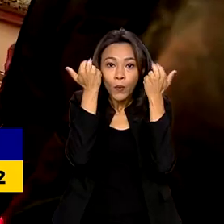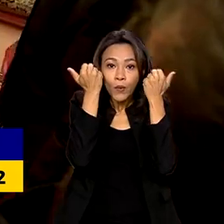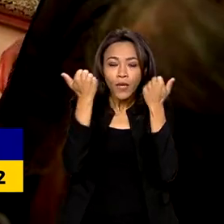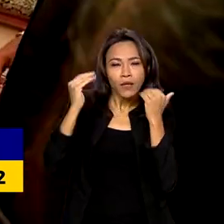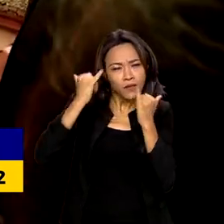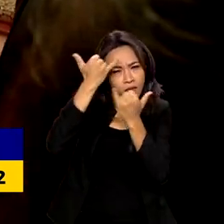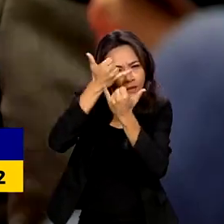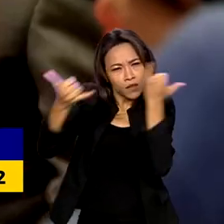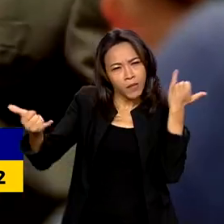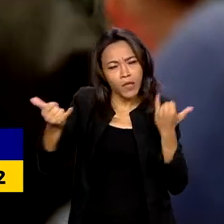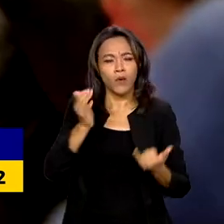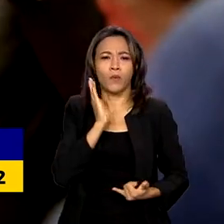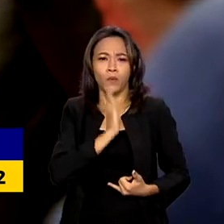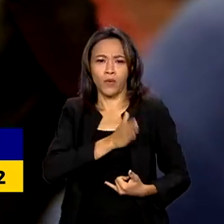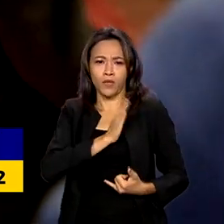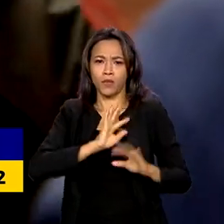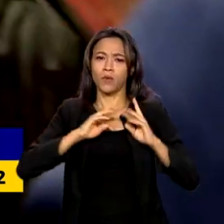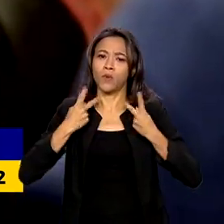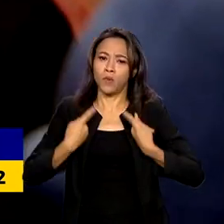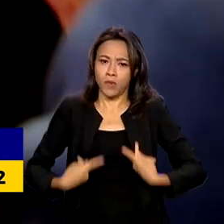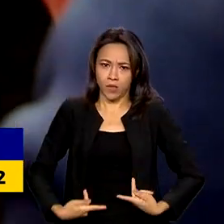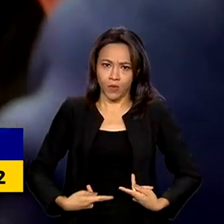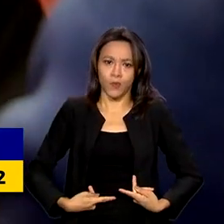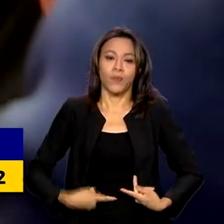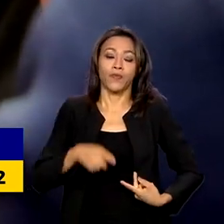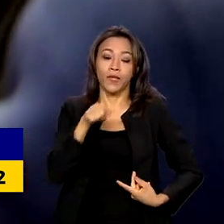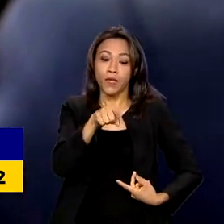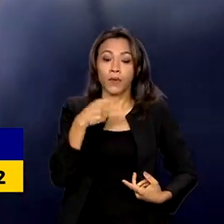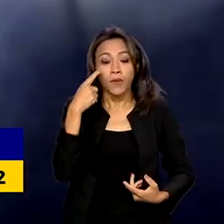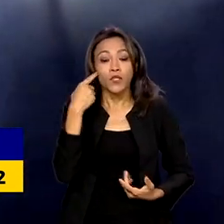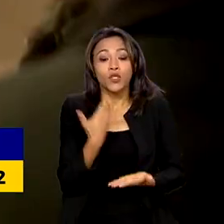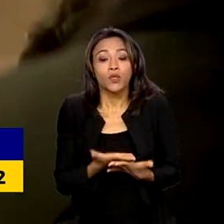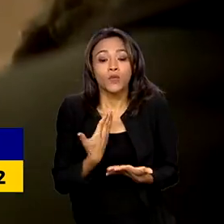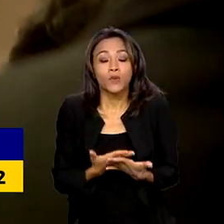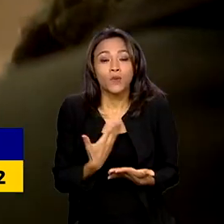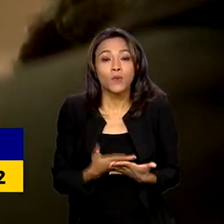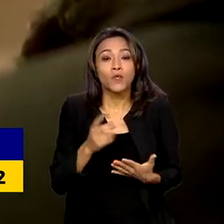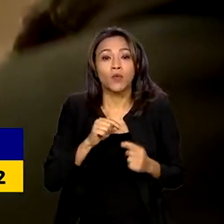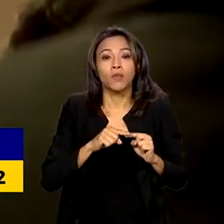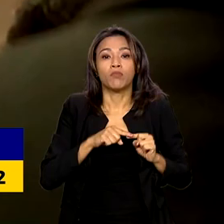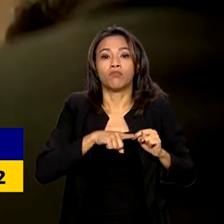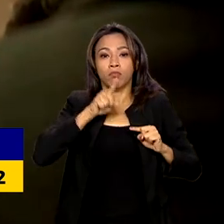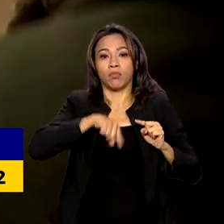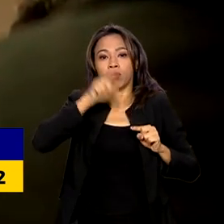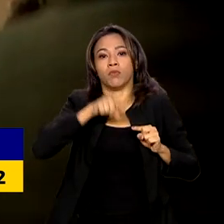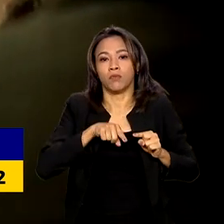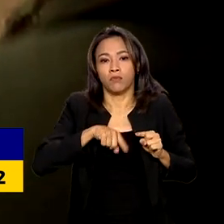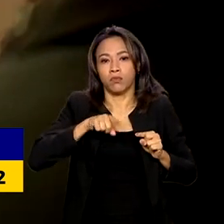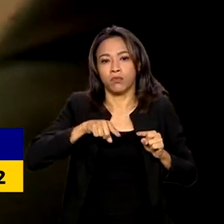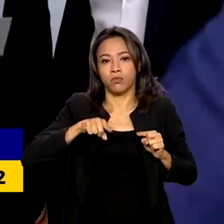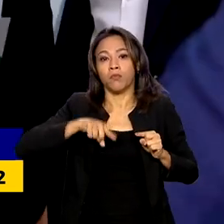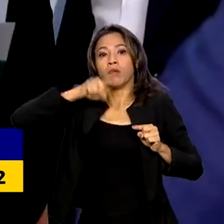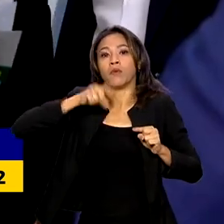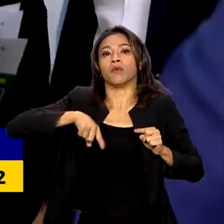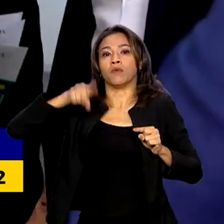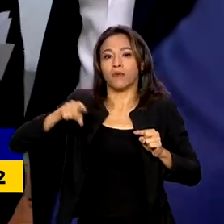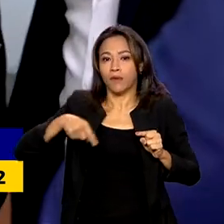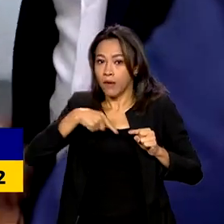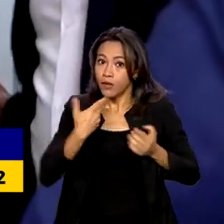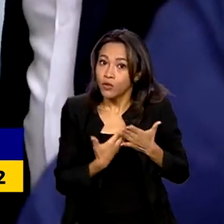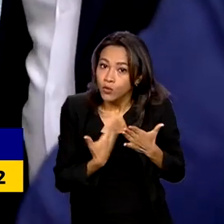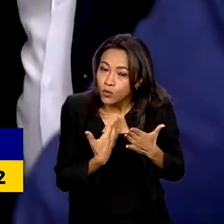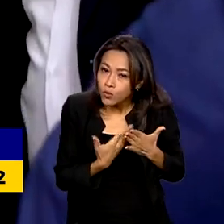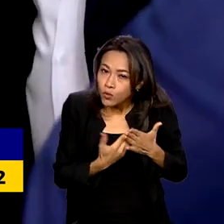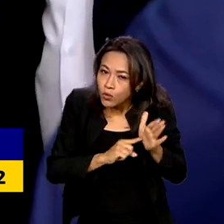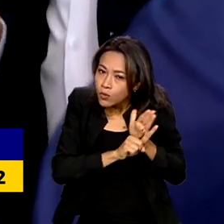ao coração humano. Aqui os cientistas estudam o tratamento para arritmias cardíacas. As obras tinham sido iniciadas em